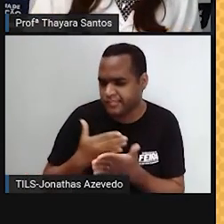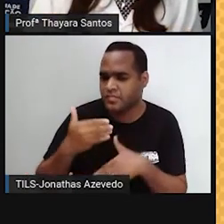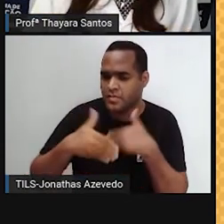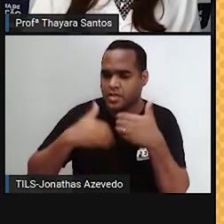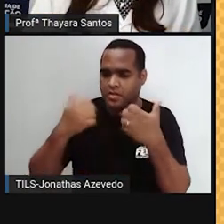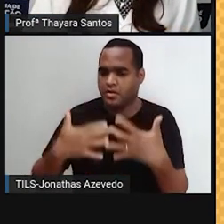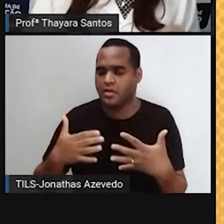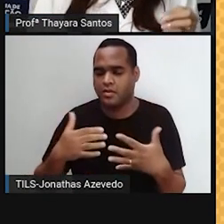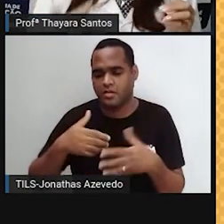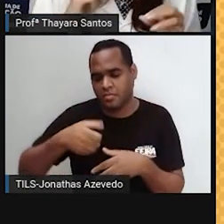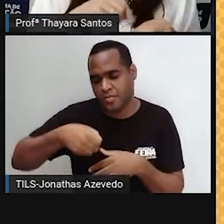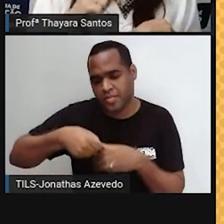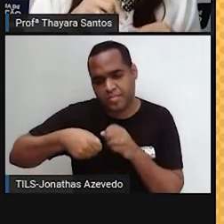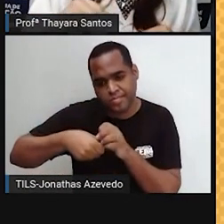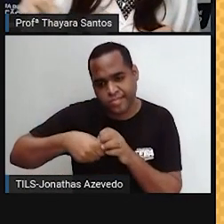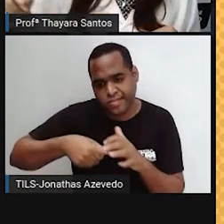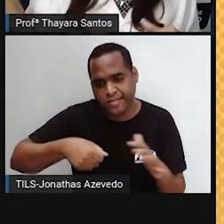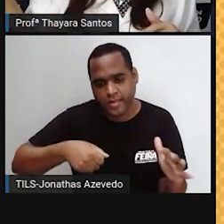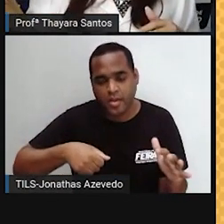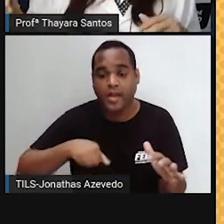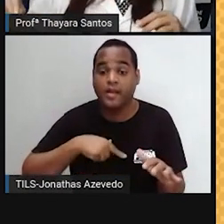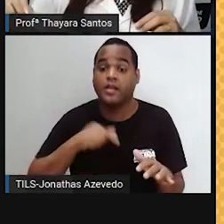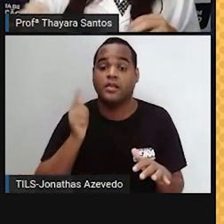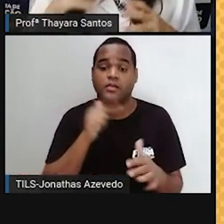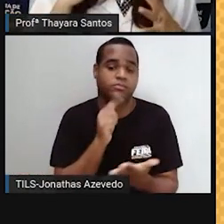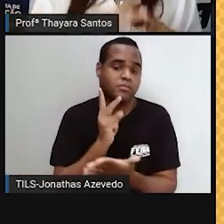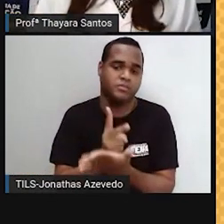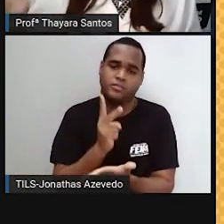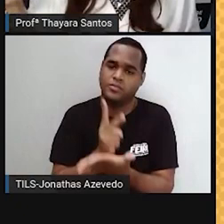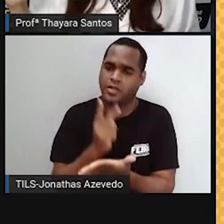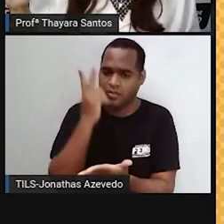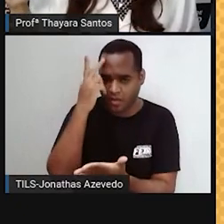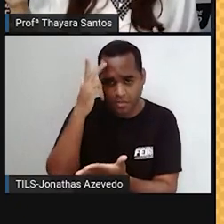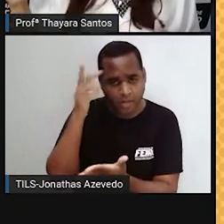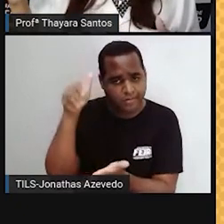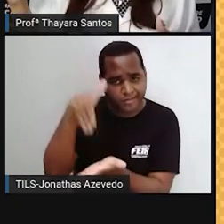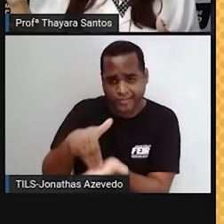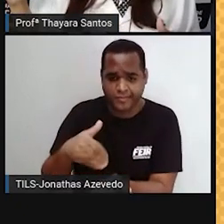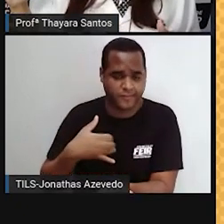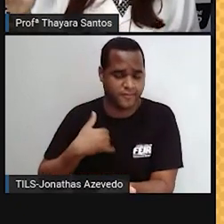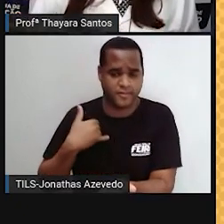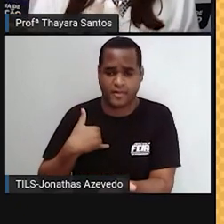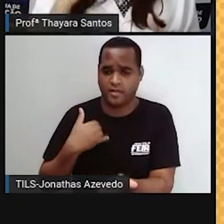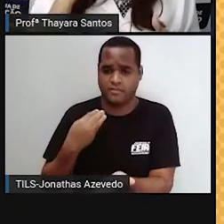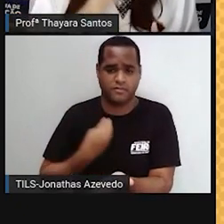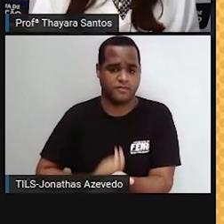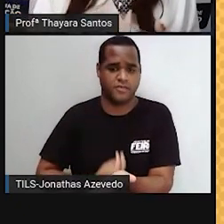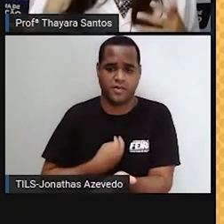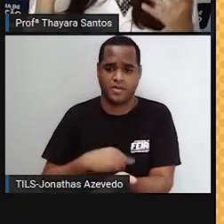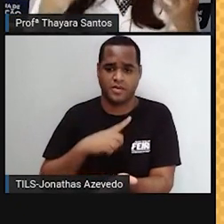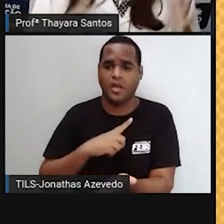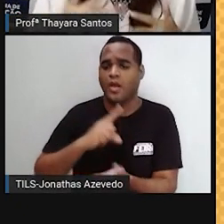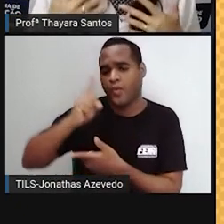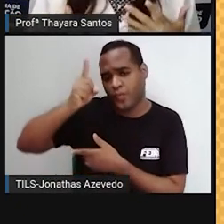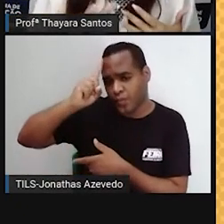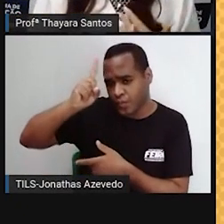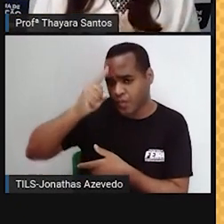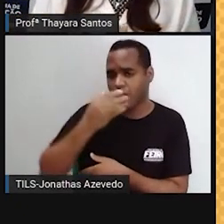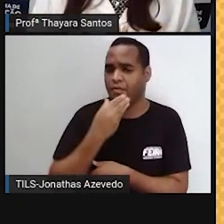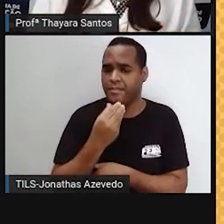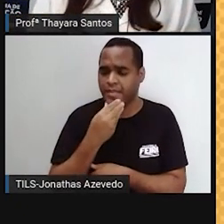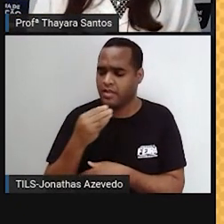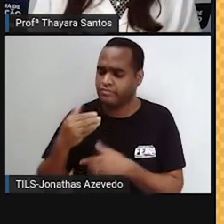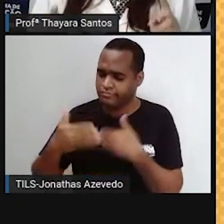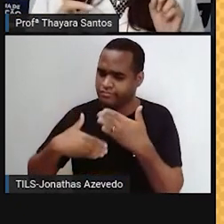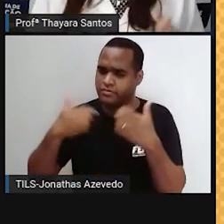produzir espermatozoide. E ele continua a produzir espermatozoide até o final da vida dele. Então, todos os dias o homem está lá produzindo